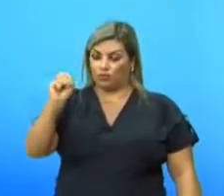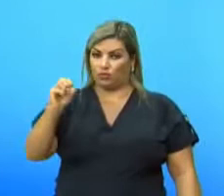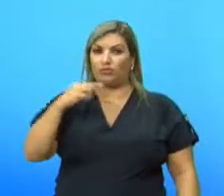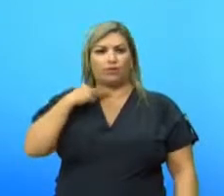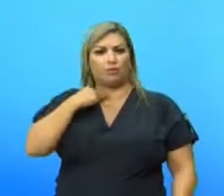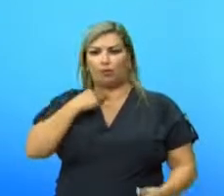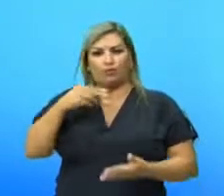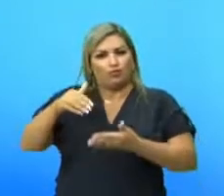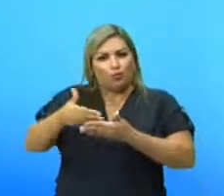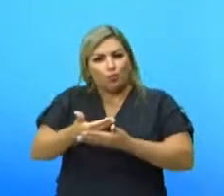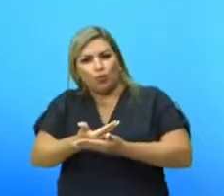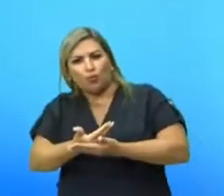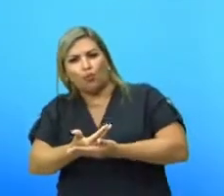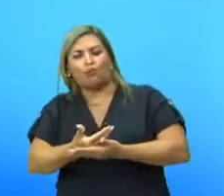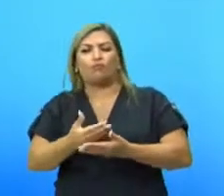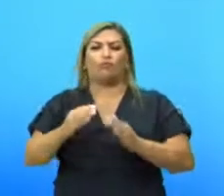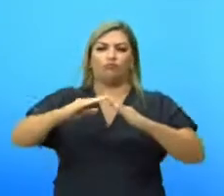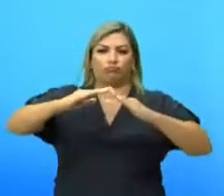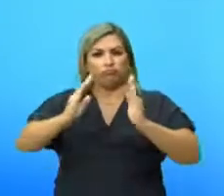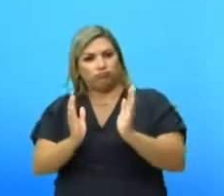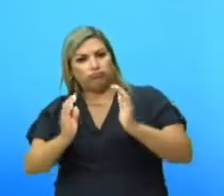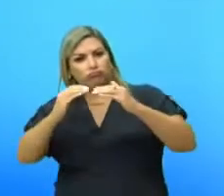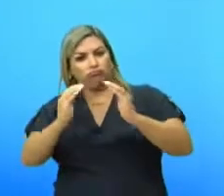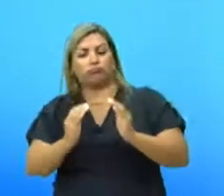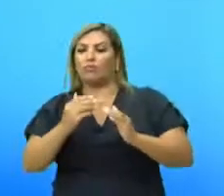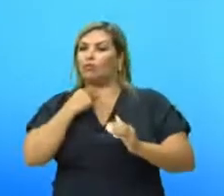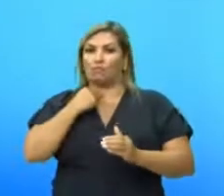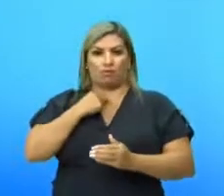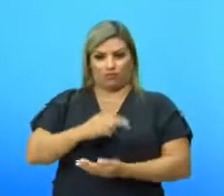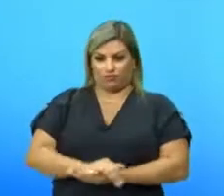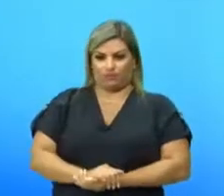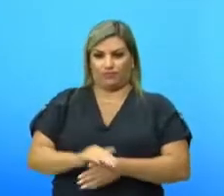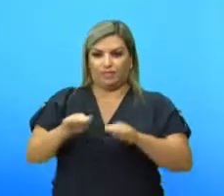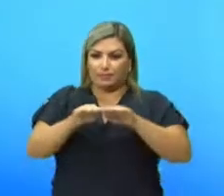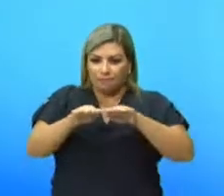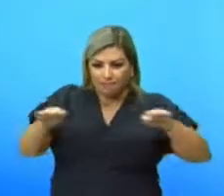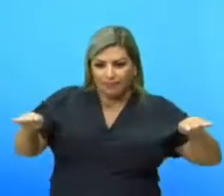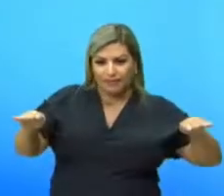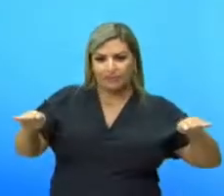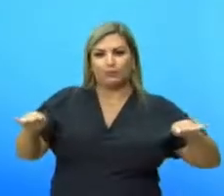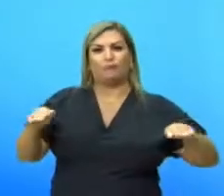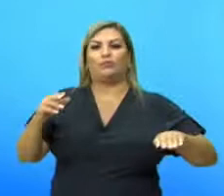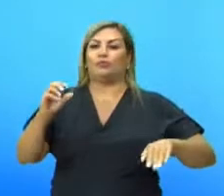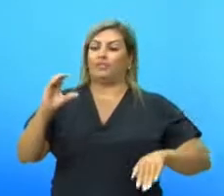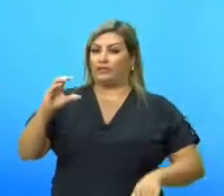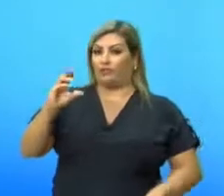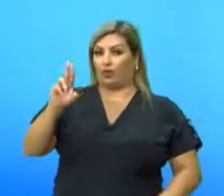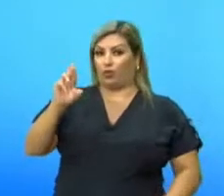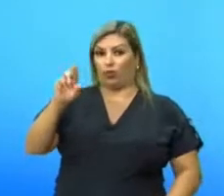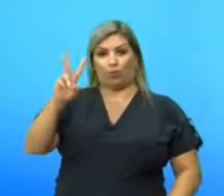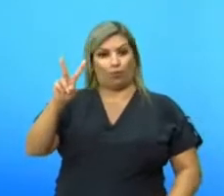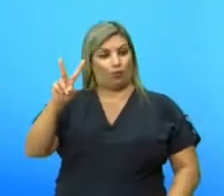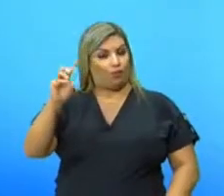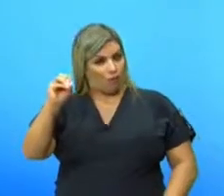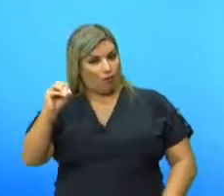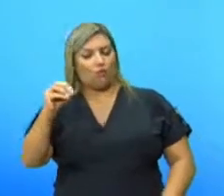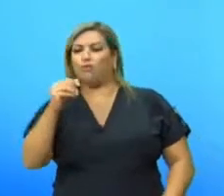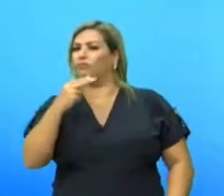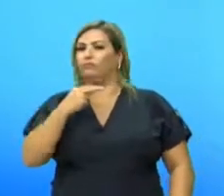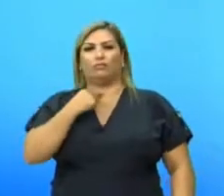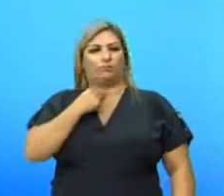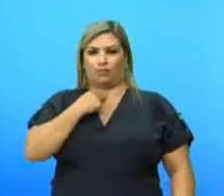exemplo, o cilindro, o cone, então já tiro descarto. Eu vi algo curvo como face, não é um